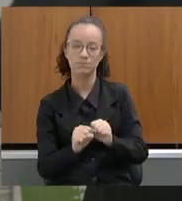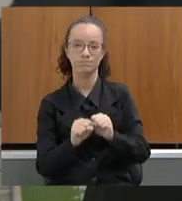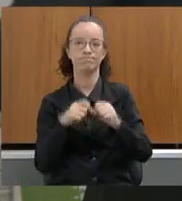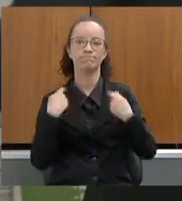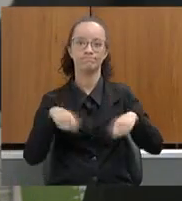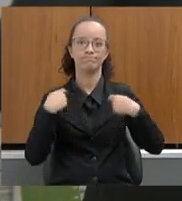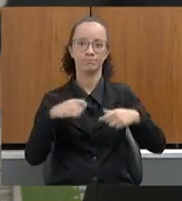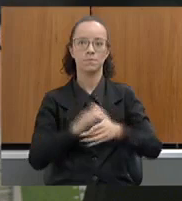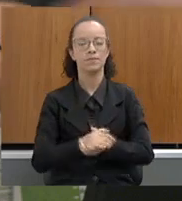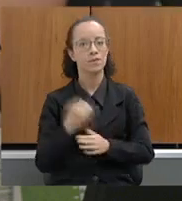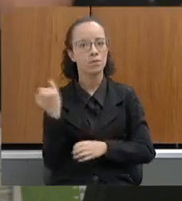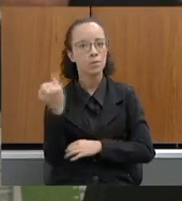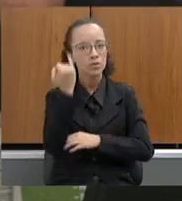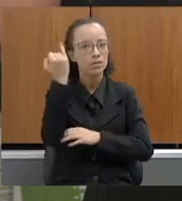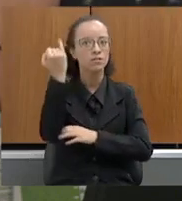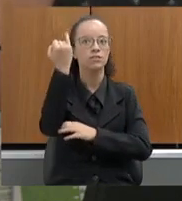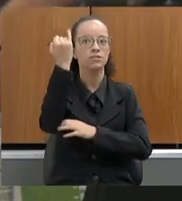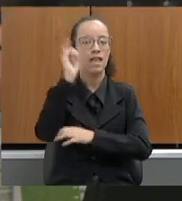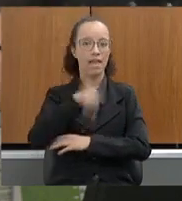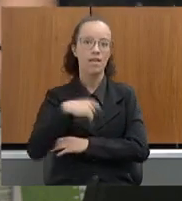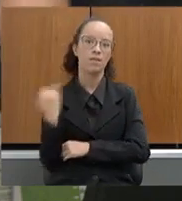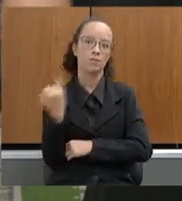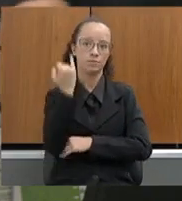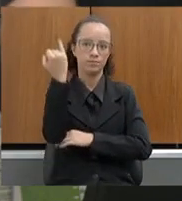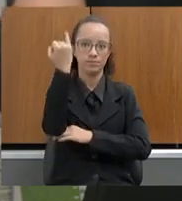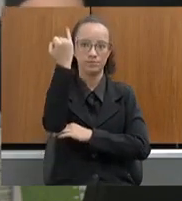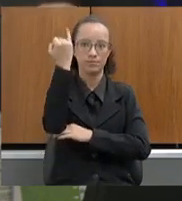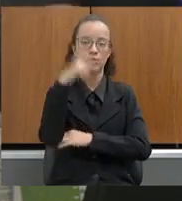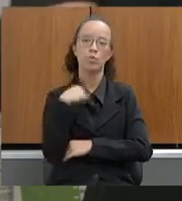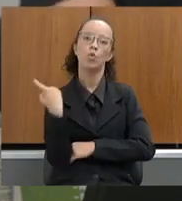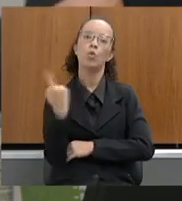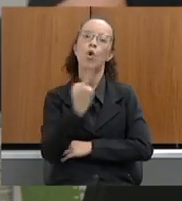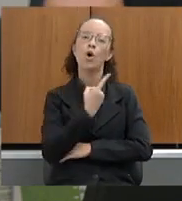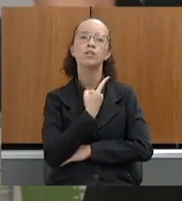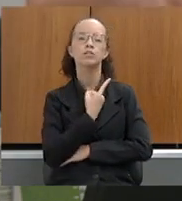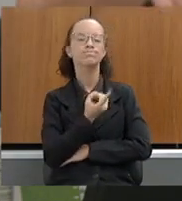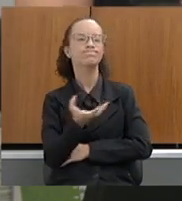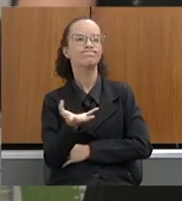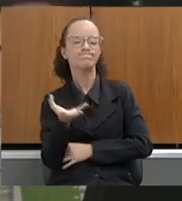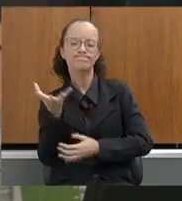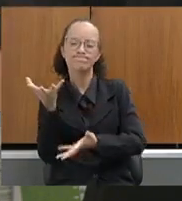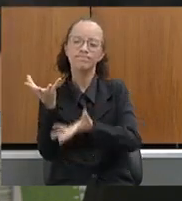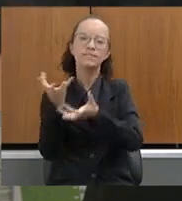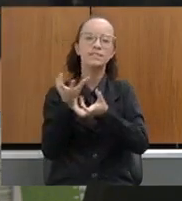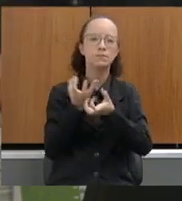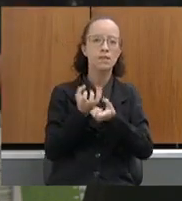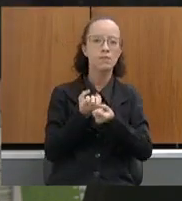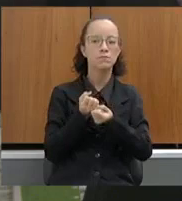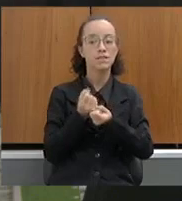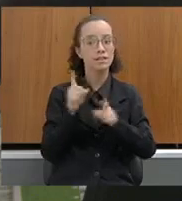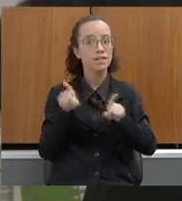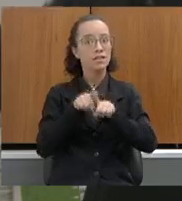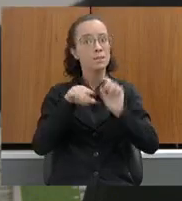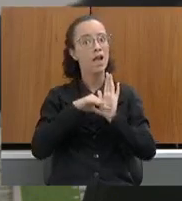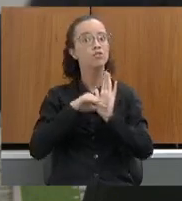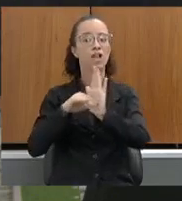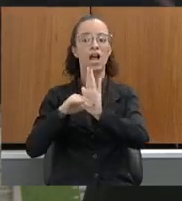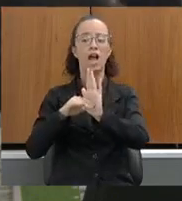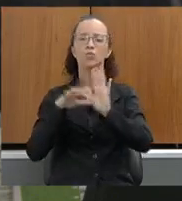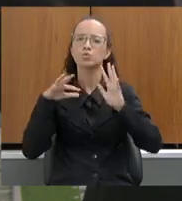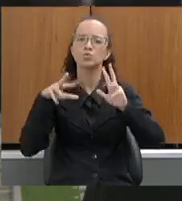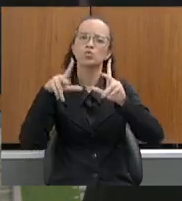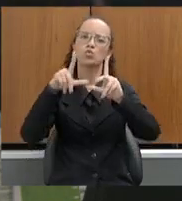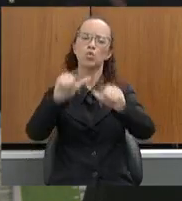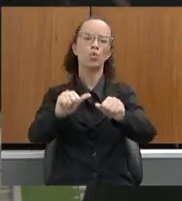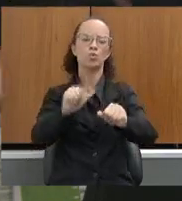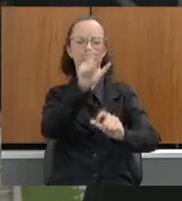E é importante, e é importante nós ouvirmos e dar condição de todos, todos